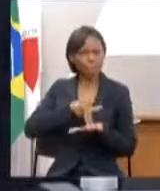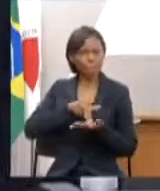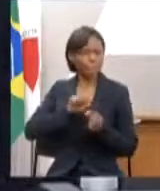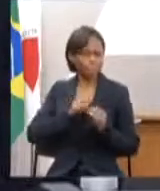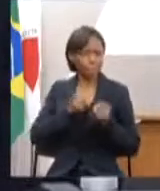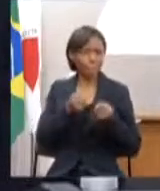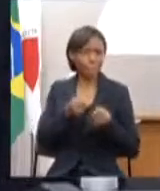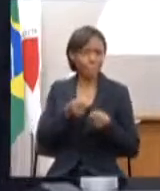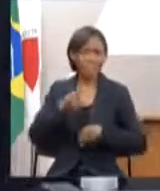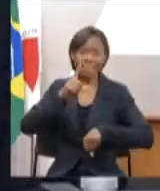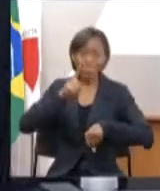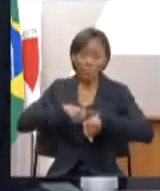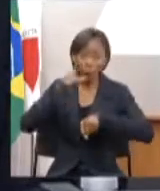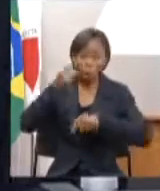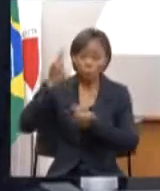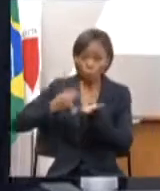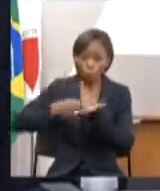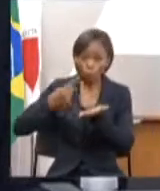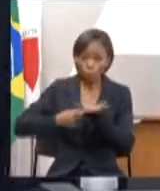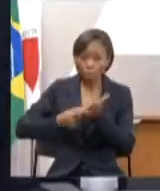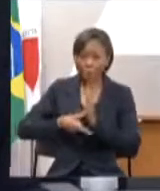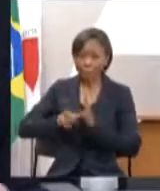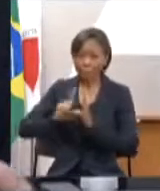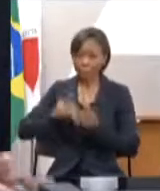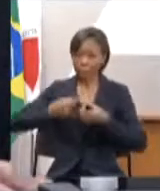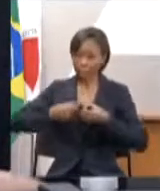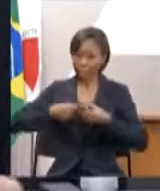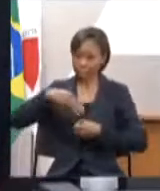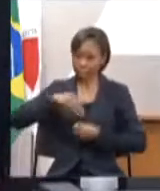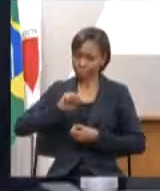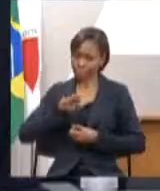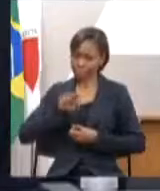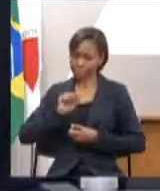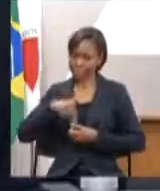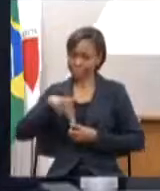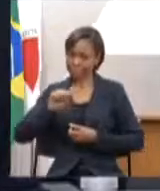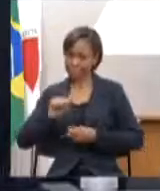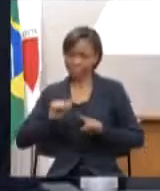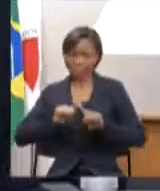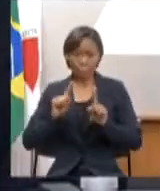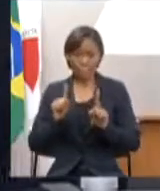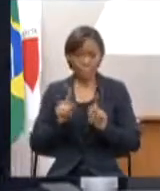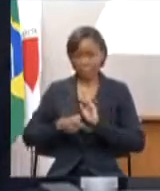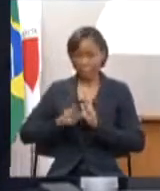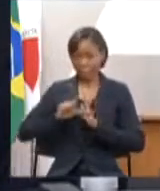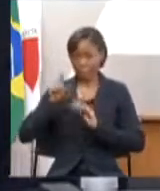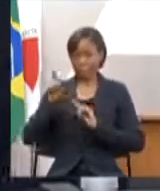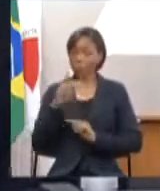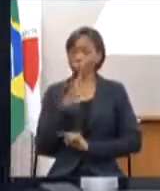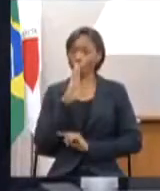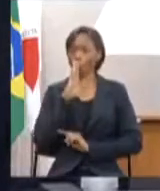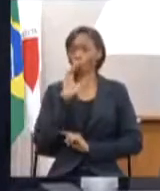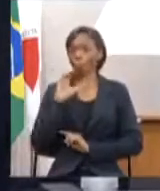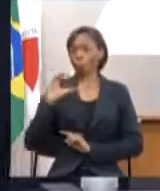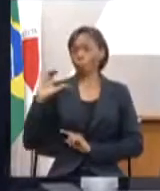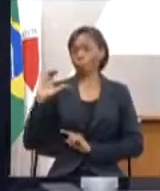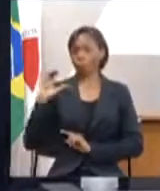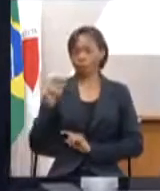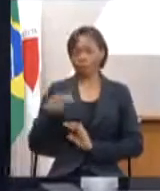na hora que foi feito o acordo de Mariana mas nesse momento ele ficou calado como bom